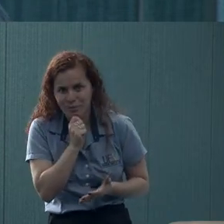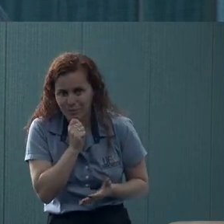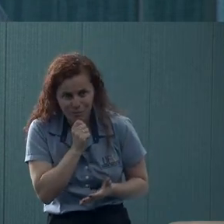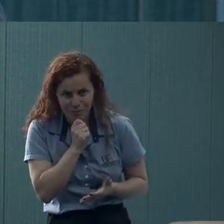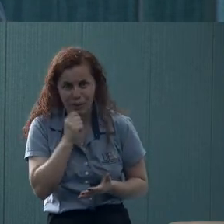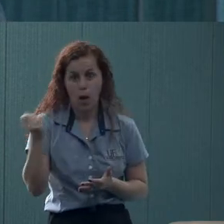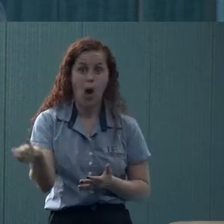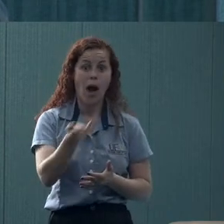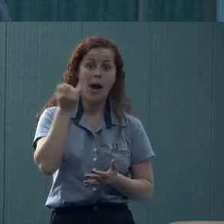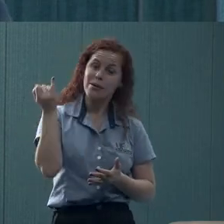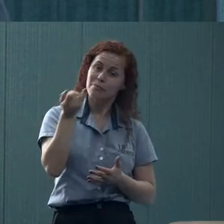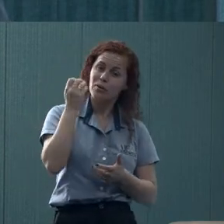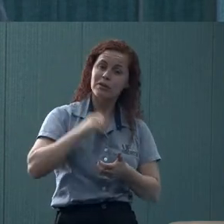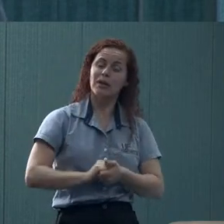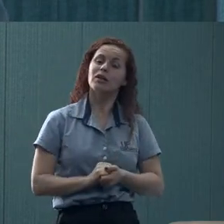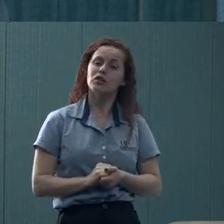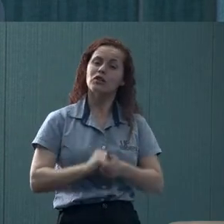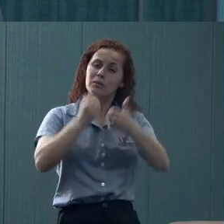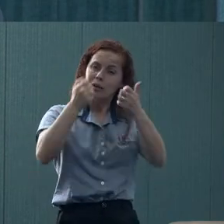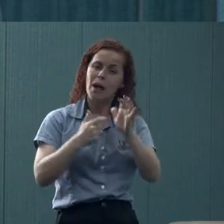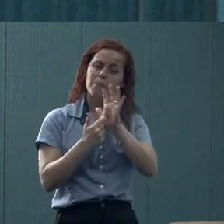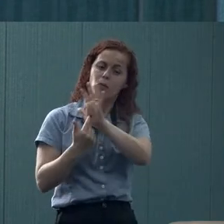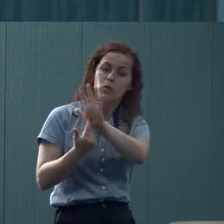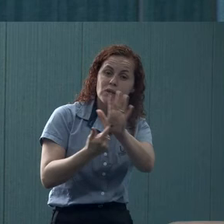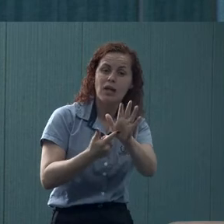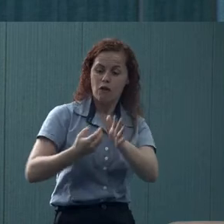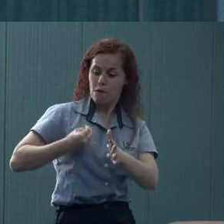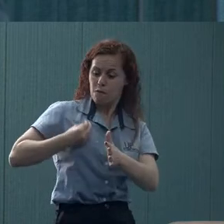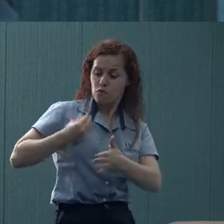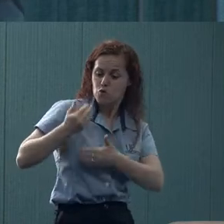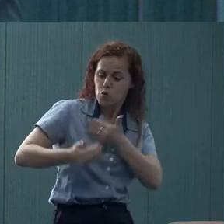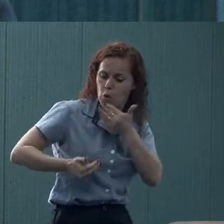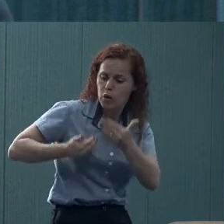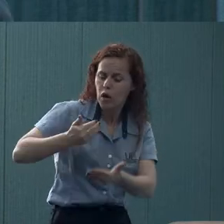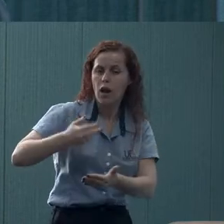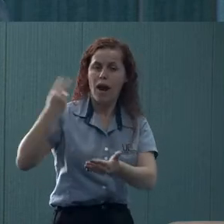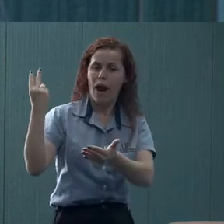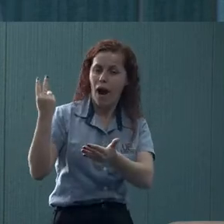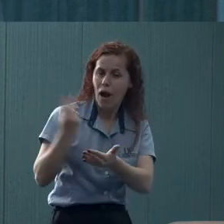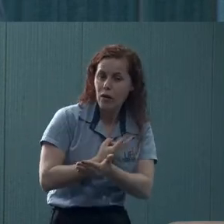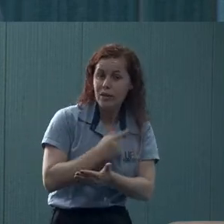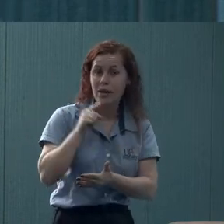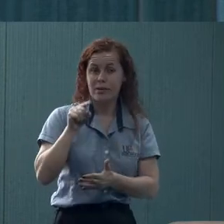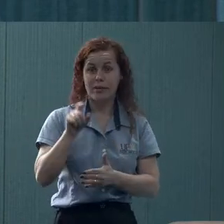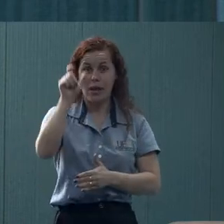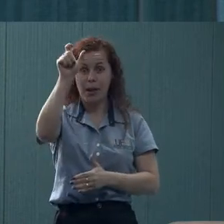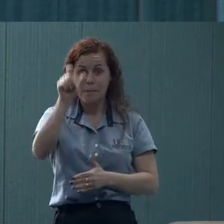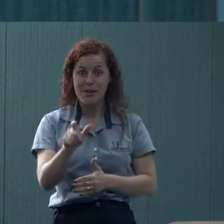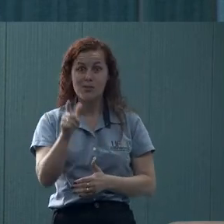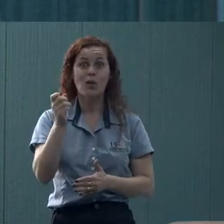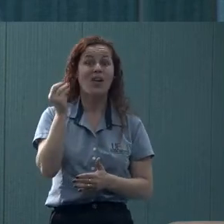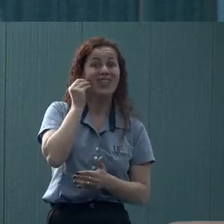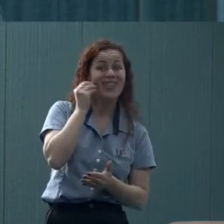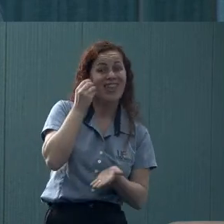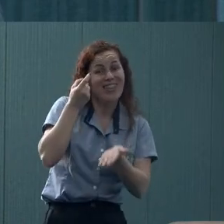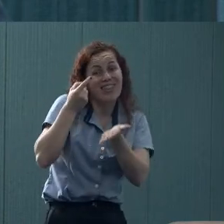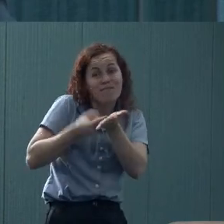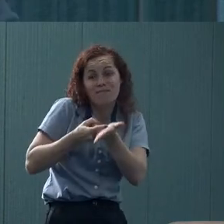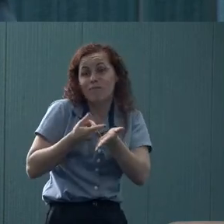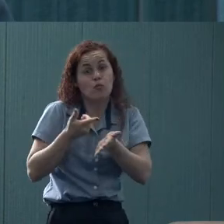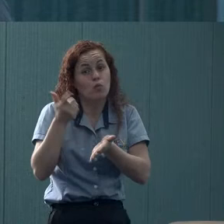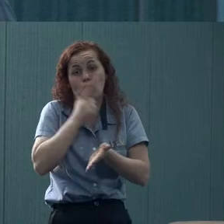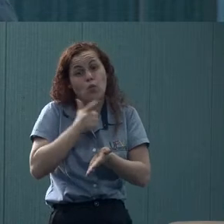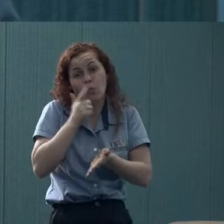Isso é importante para marcar que a gente está lá fazendo, funcionando. Acontece da pessoa, claro, tentar marcar e não conseguir naquele